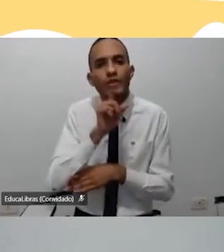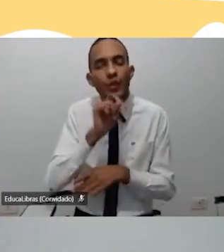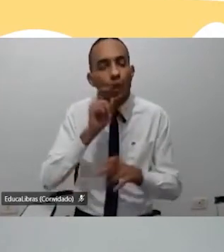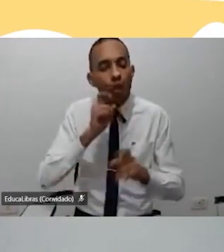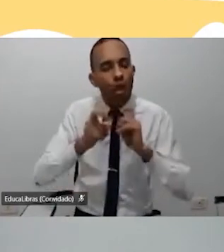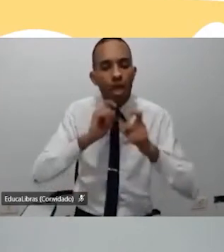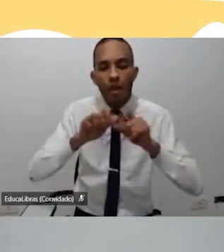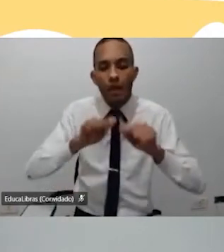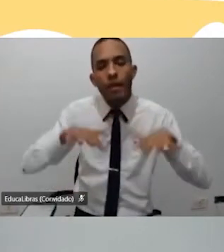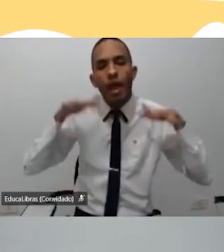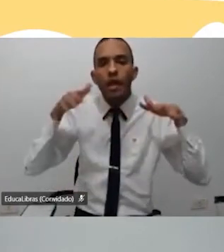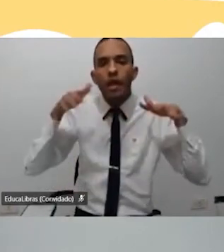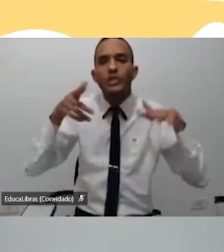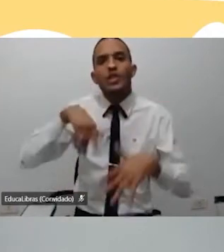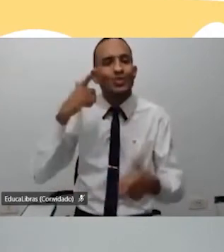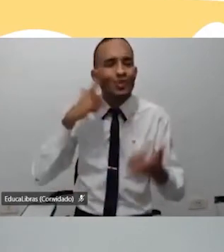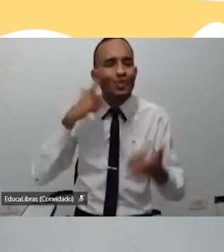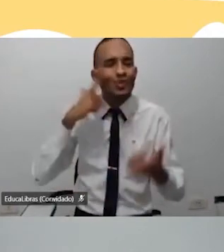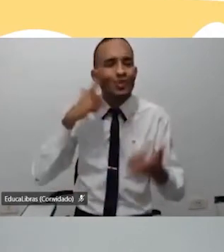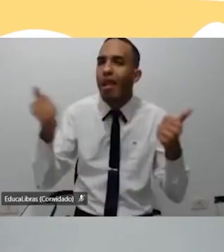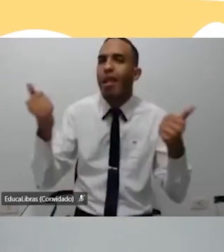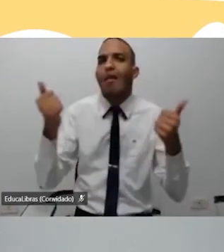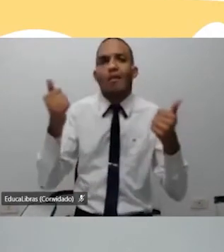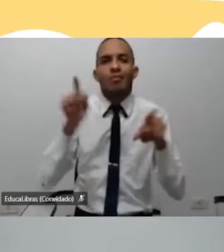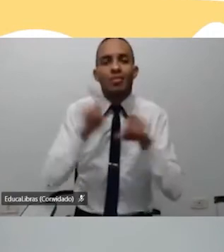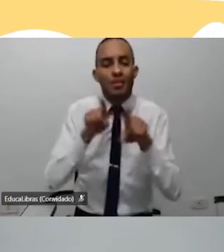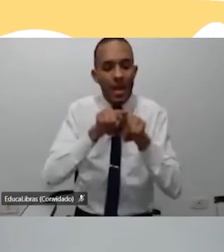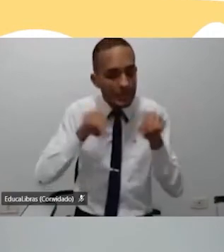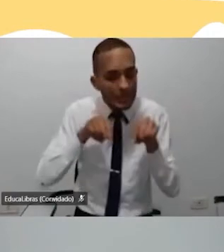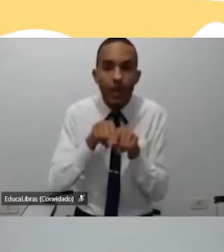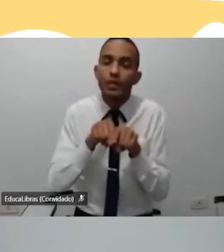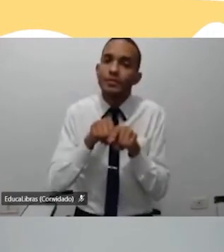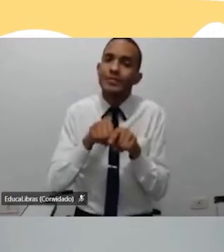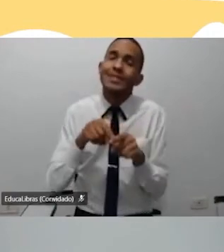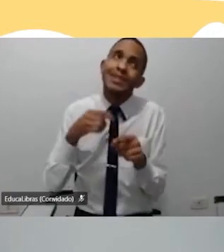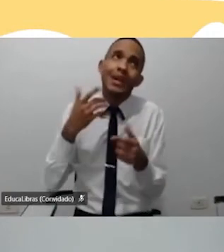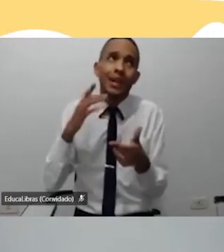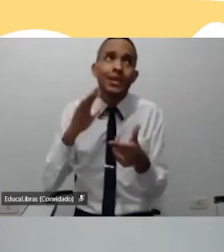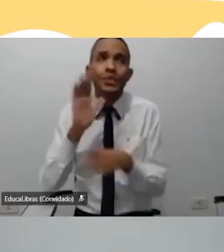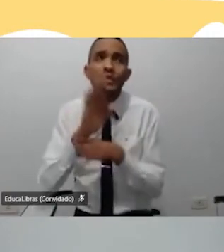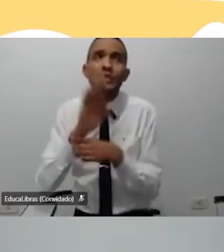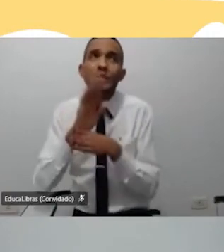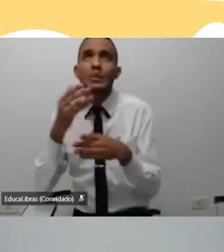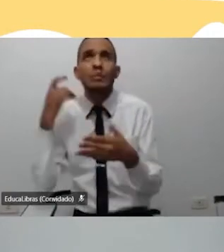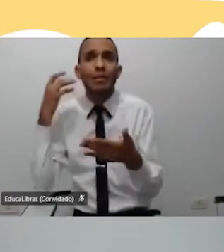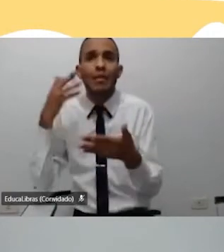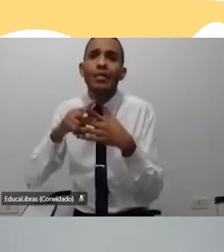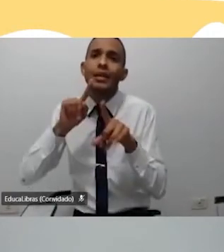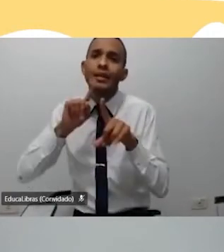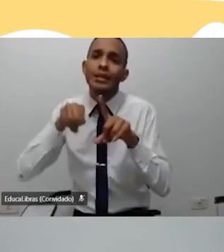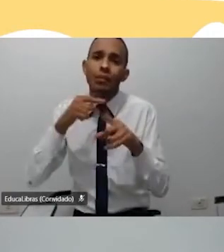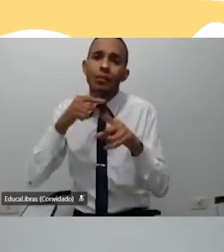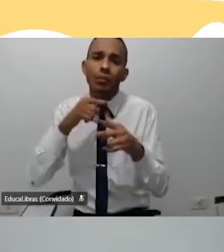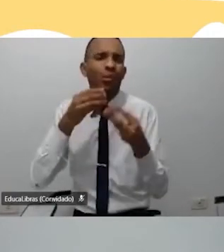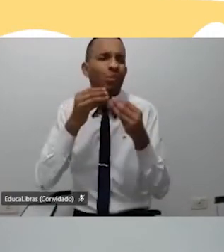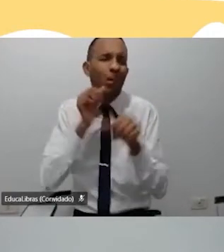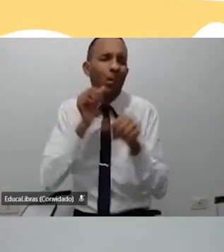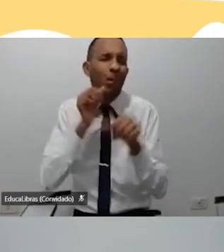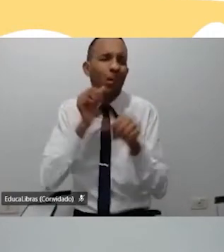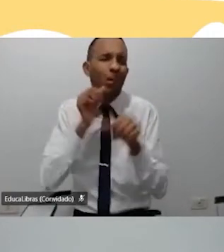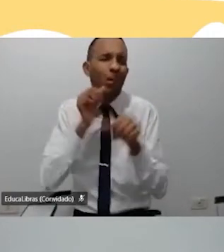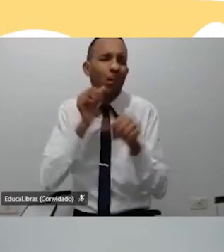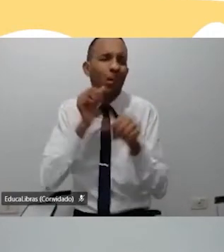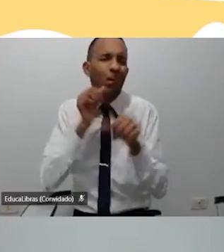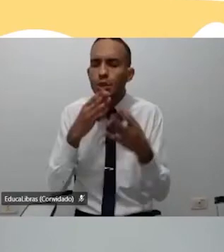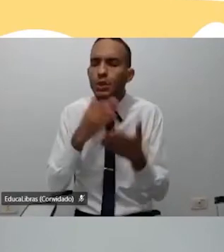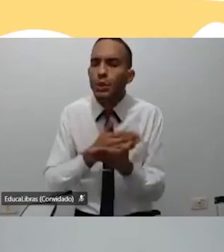assembleia para ver se a gente conseguia melhorar um pouco mais a nossa sala. Funcionou por um tempo, mas depois deu uma empaquecida, mas foi super útil. no